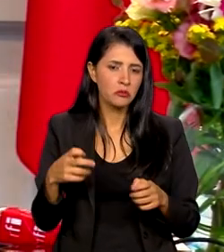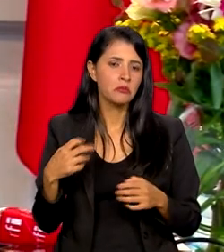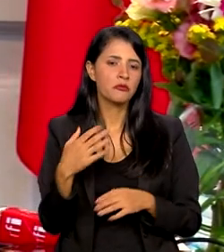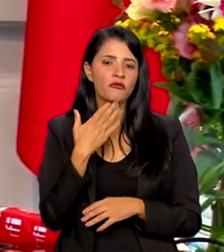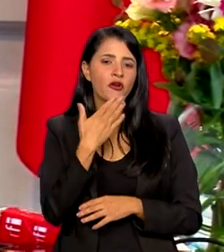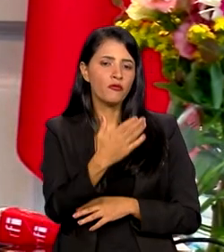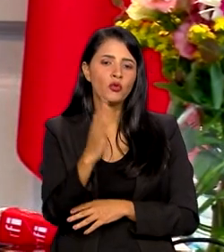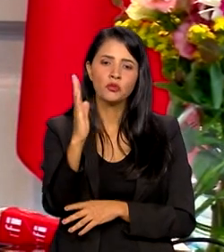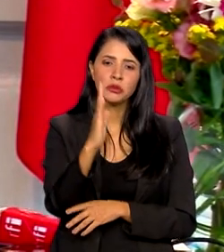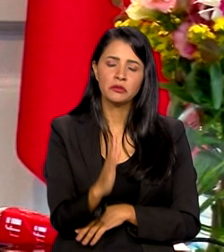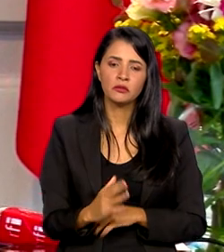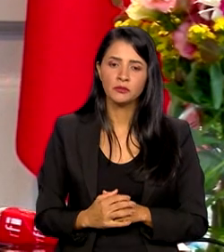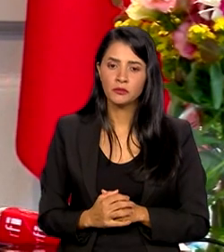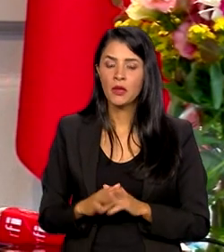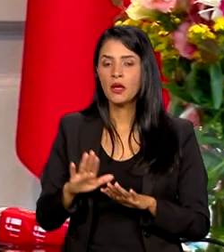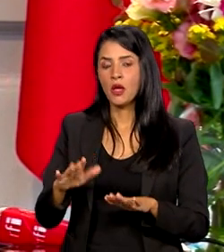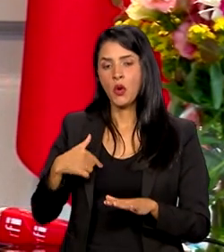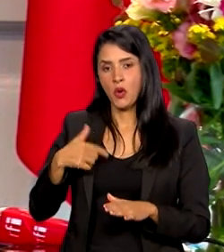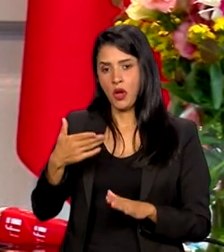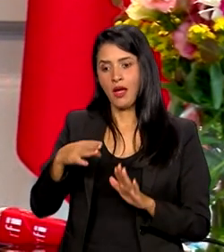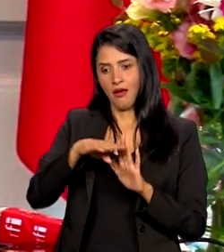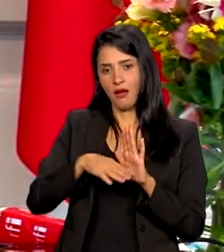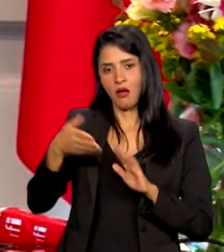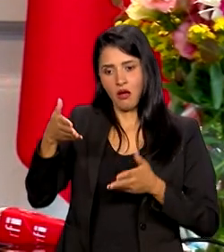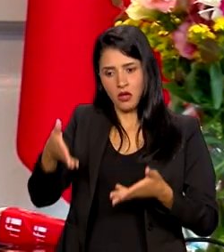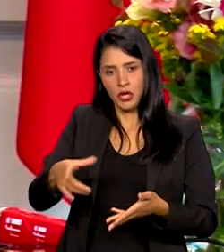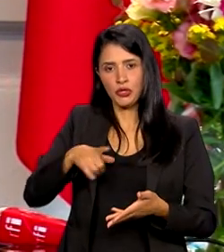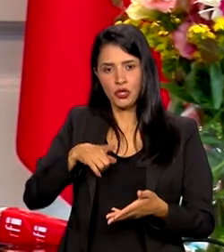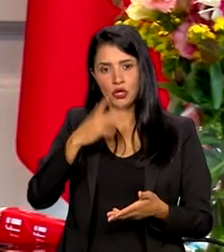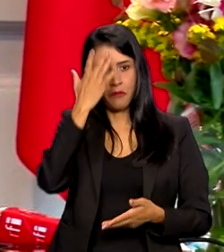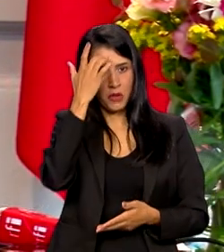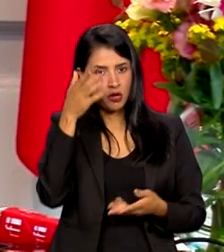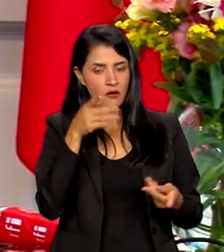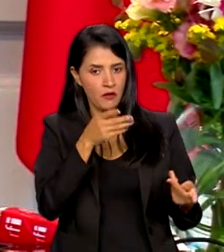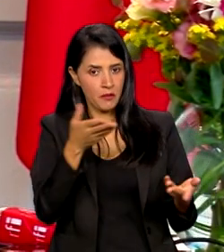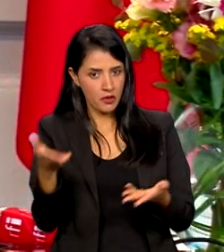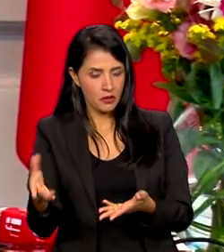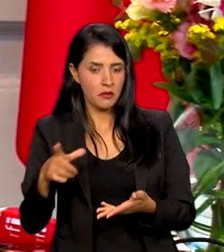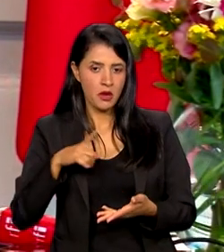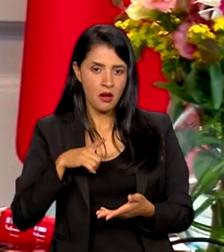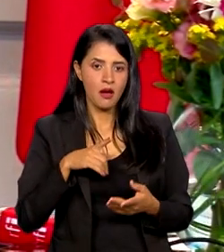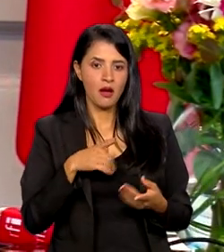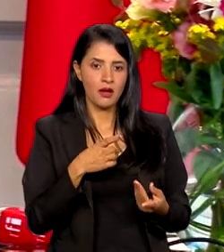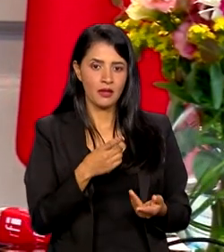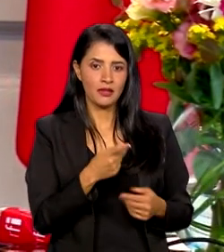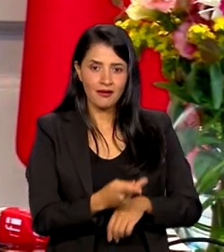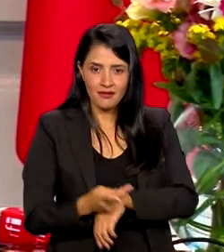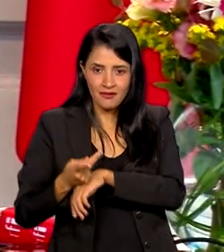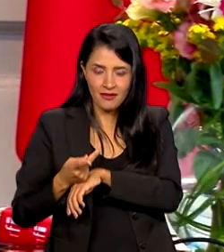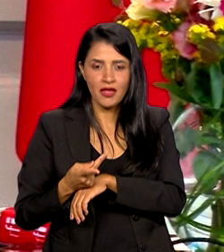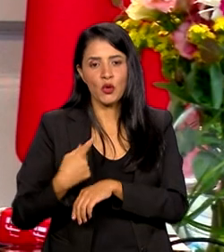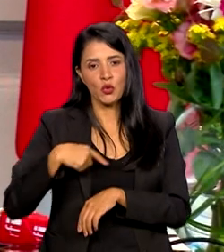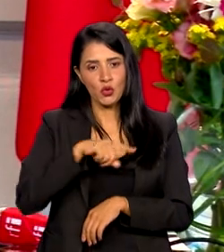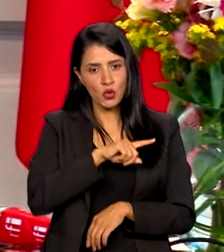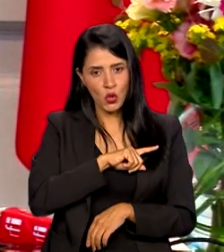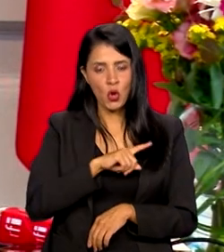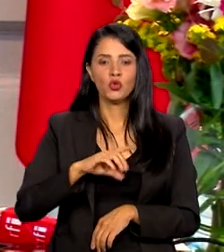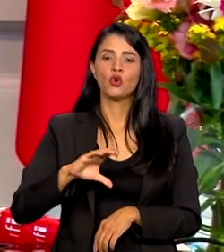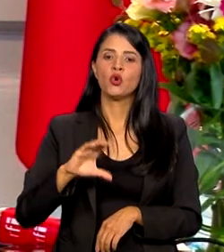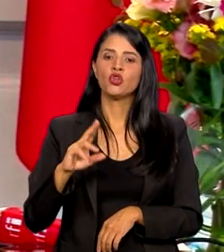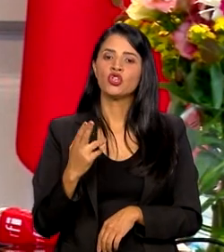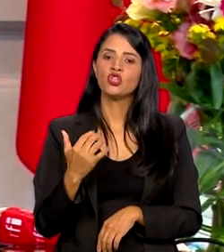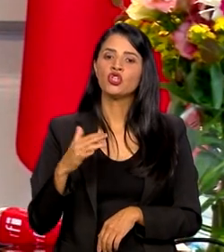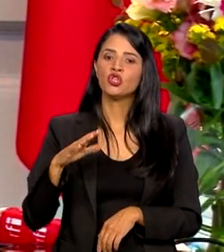nós vamos agora participar da entrega amanhã, na homenagem ao nosso querido Chico Buarque. E eu vou